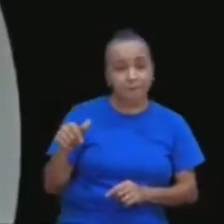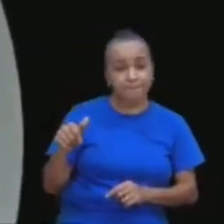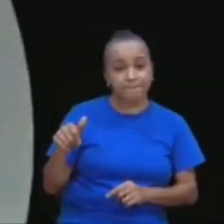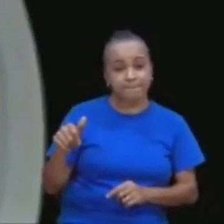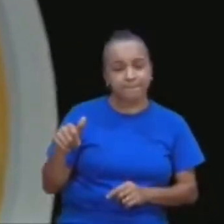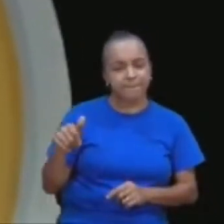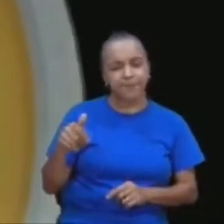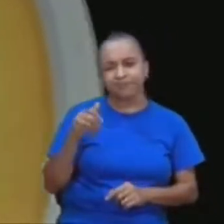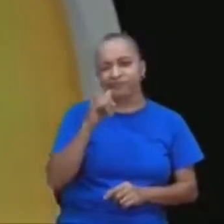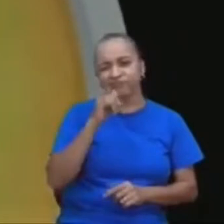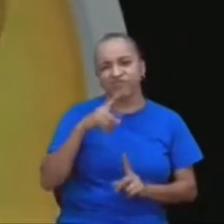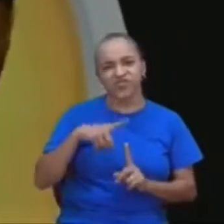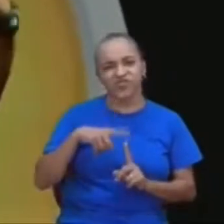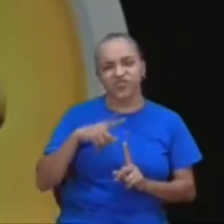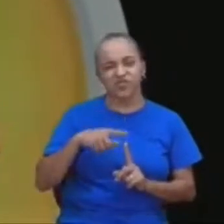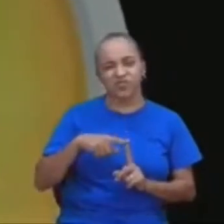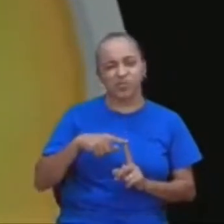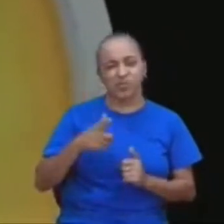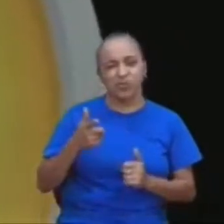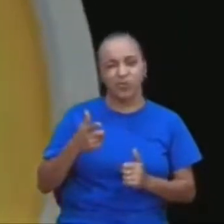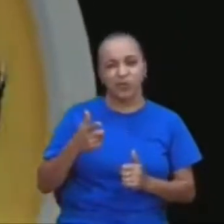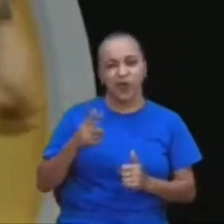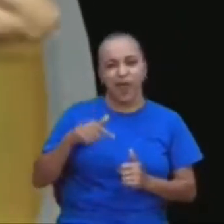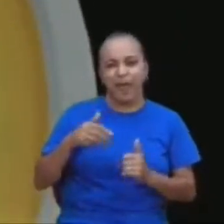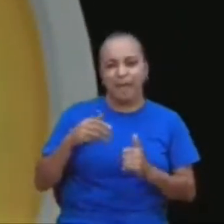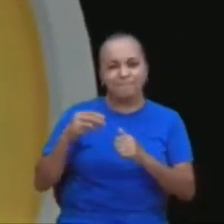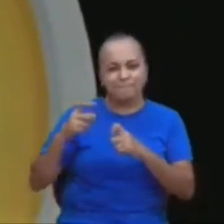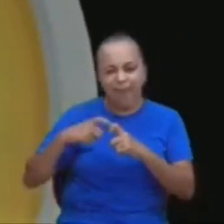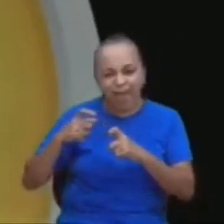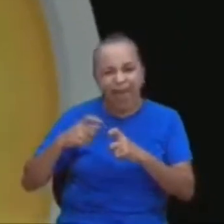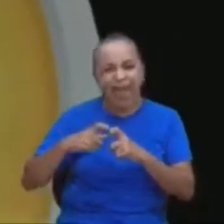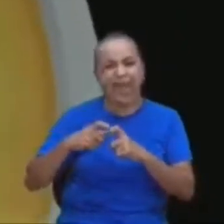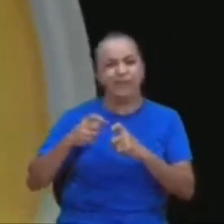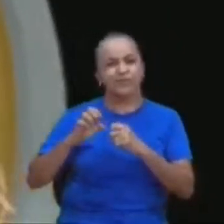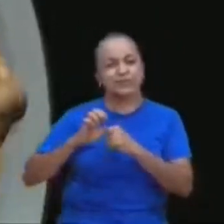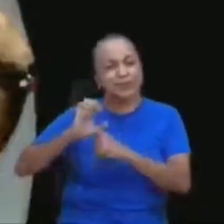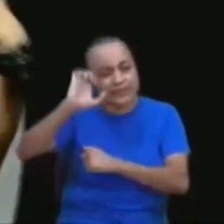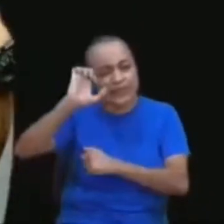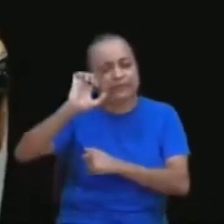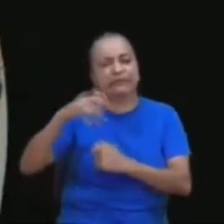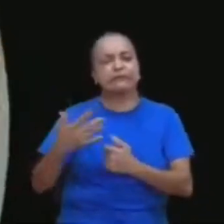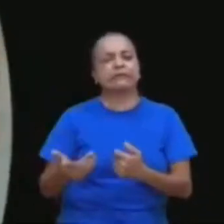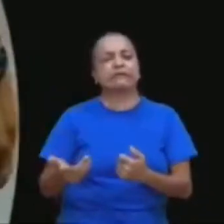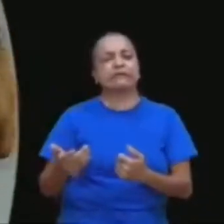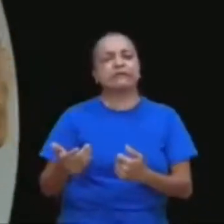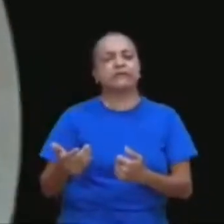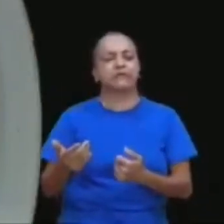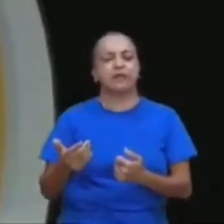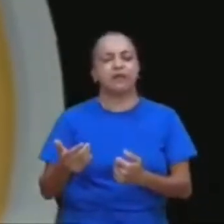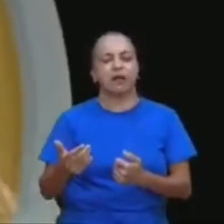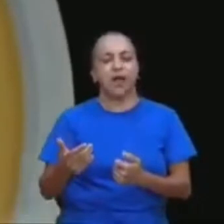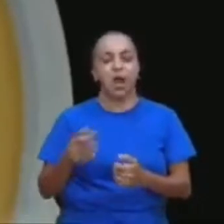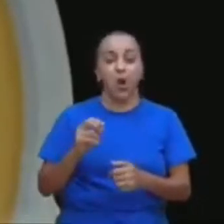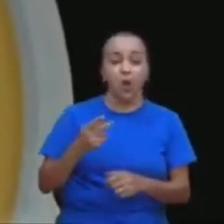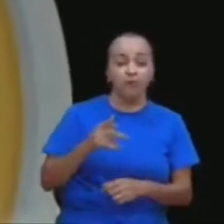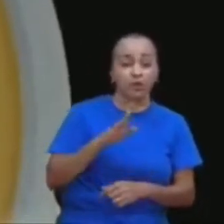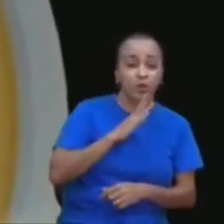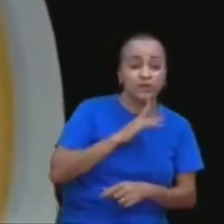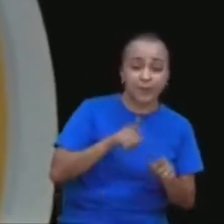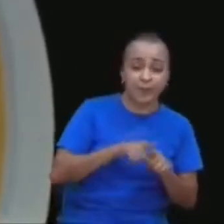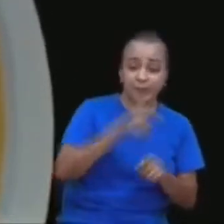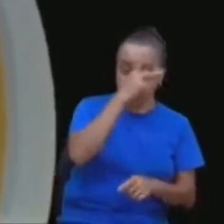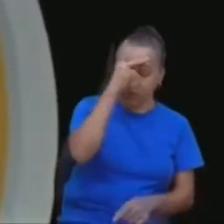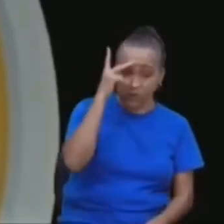especializada, como médicos, especialistas, quanto a pessoa que está lá,